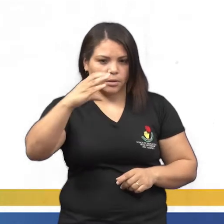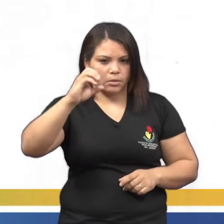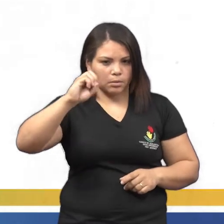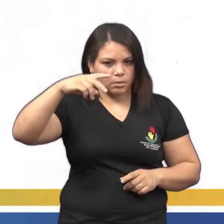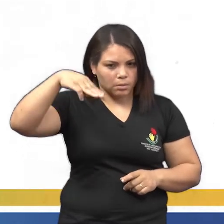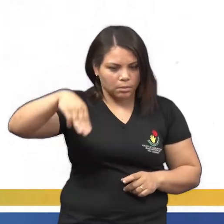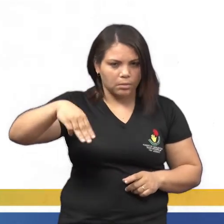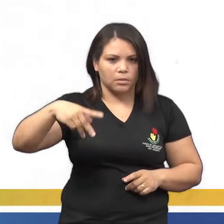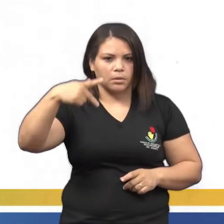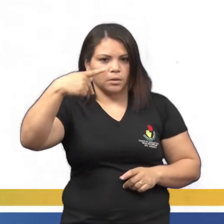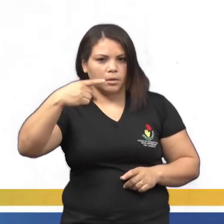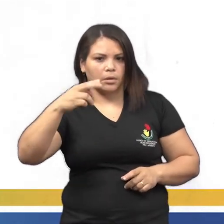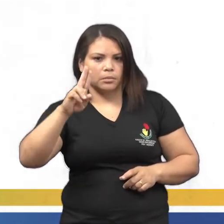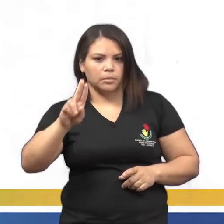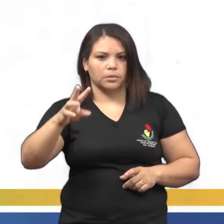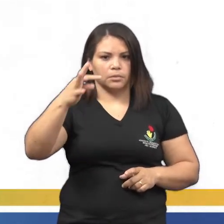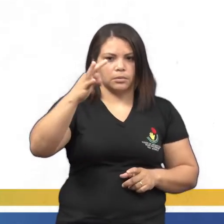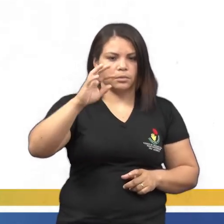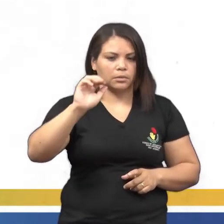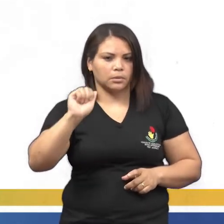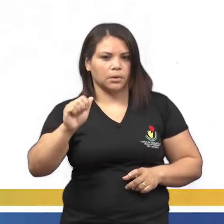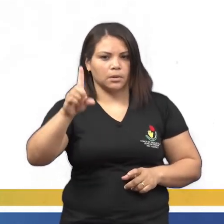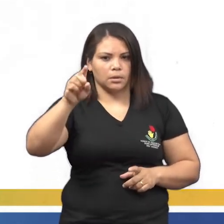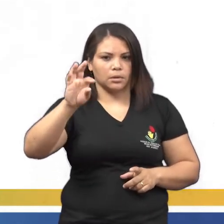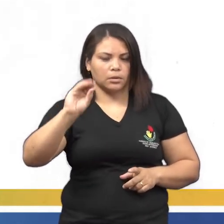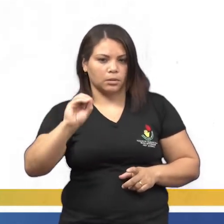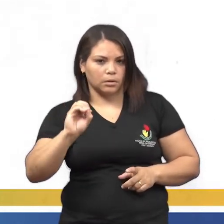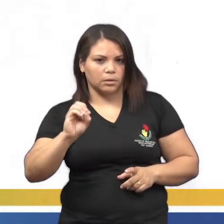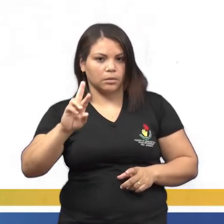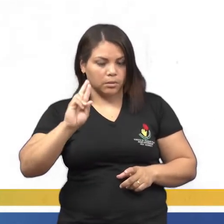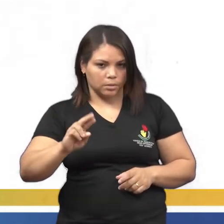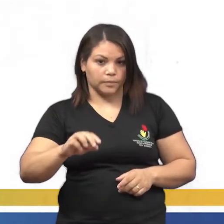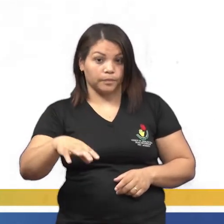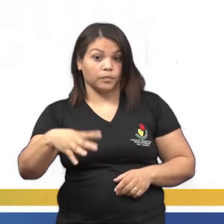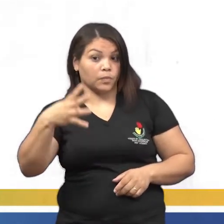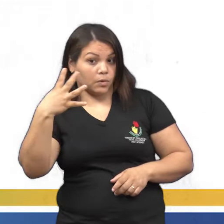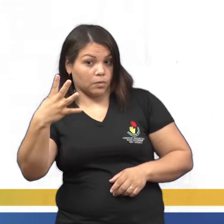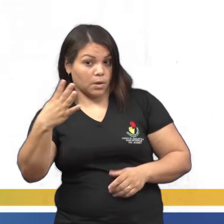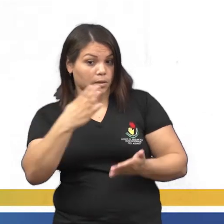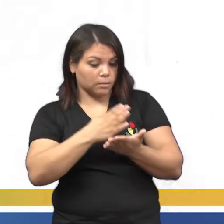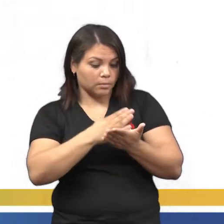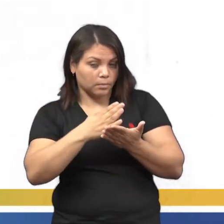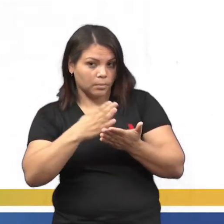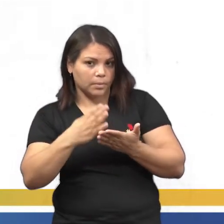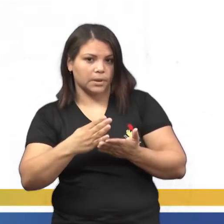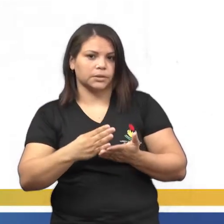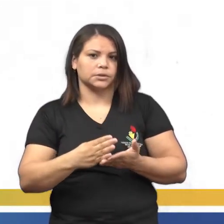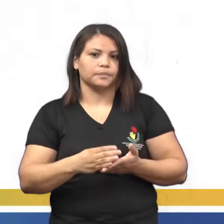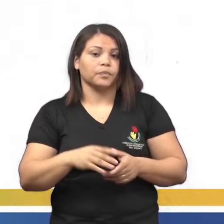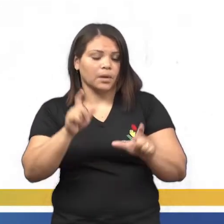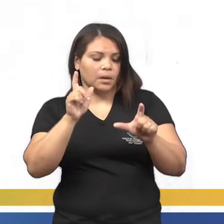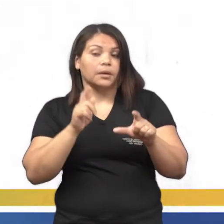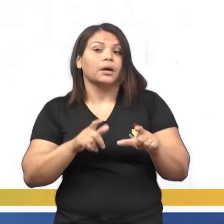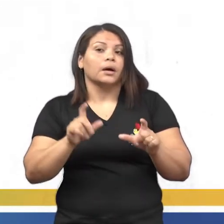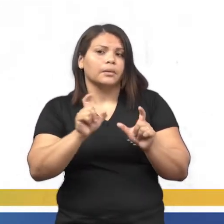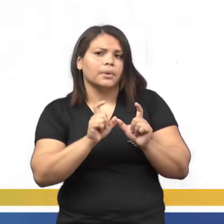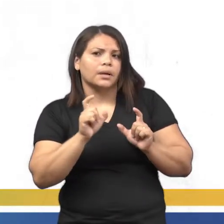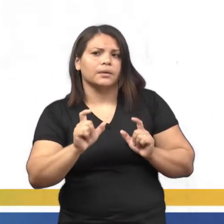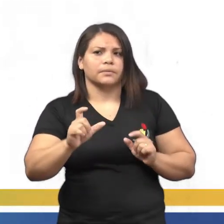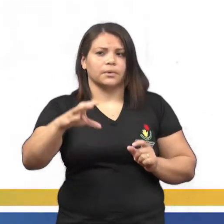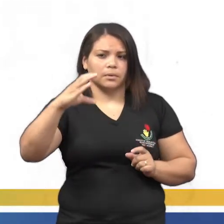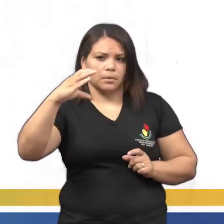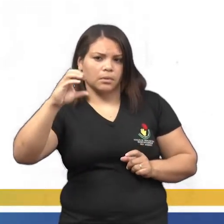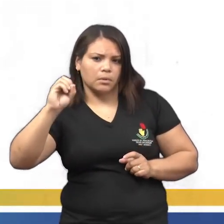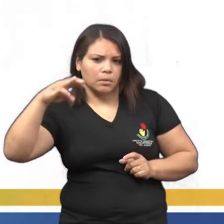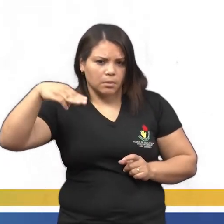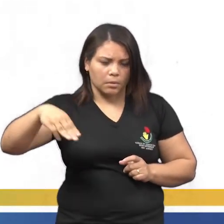COMPUTADOR. São quatro partes, né? A palavra COM. Olha aí o que a gente acabou de estudar agora há pouco.